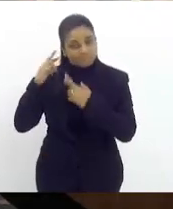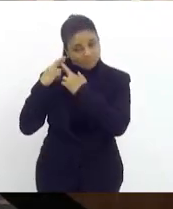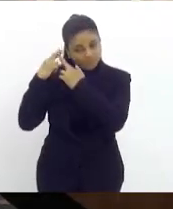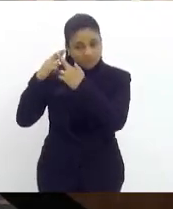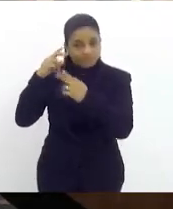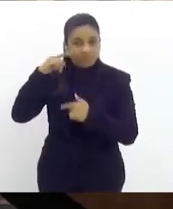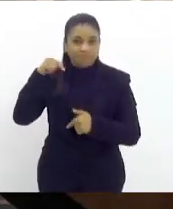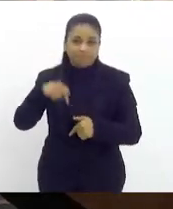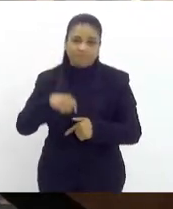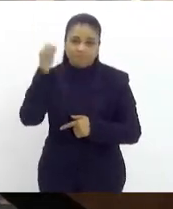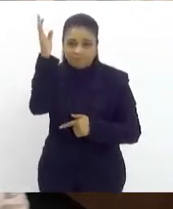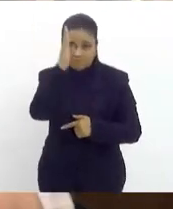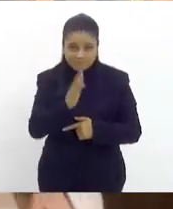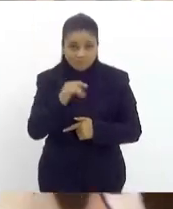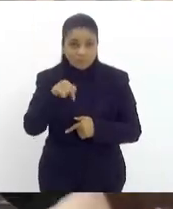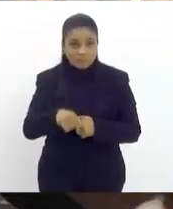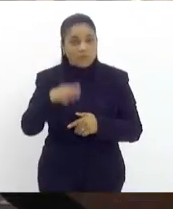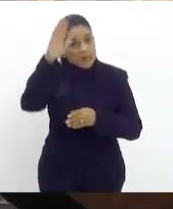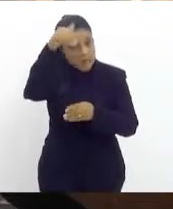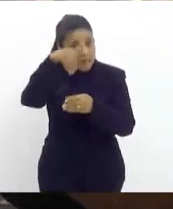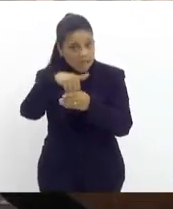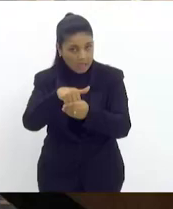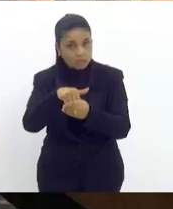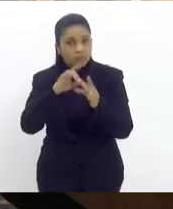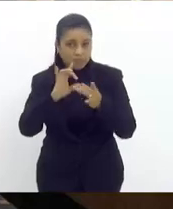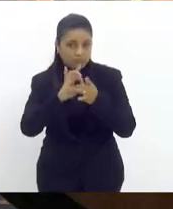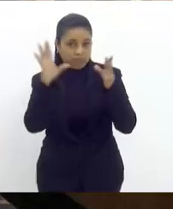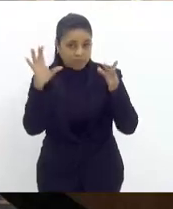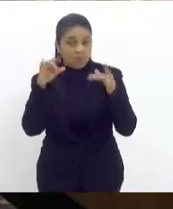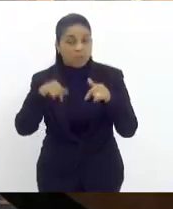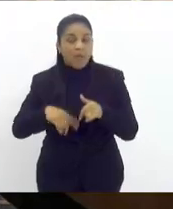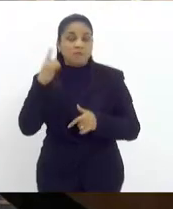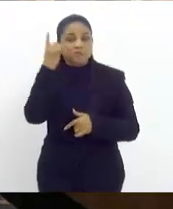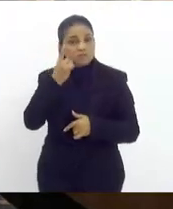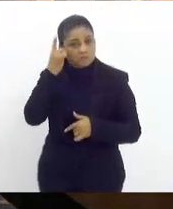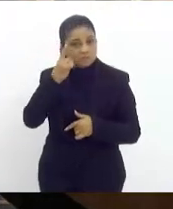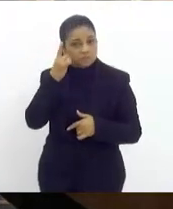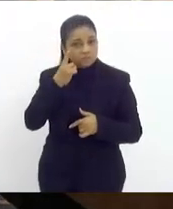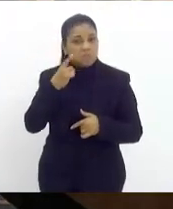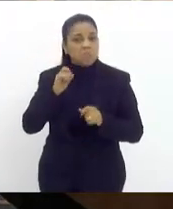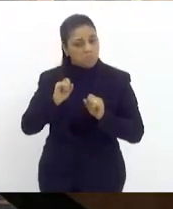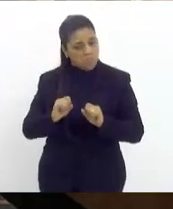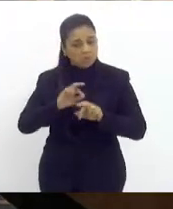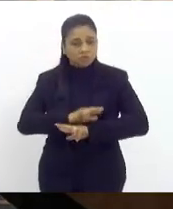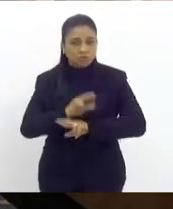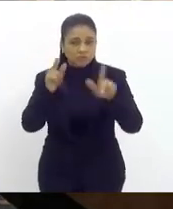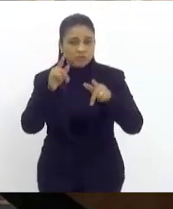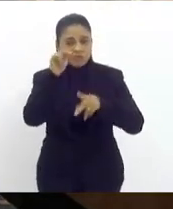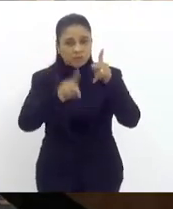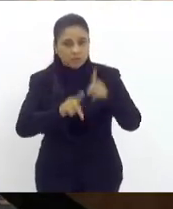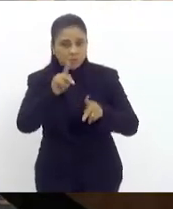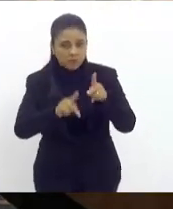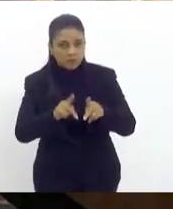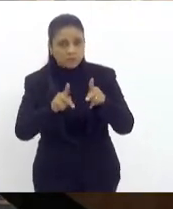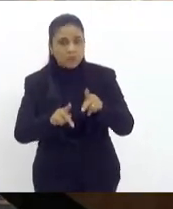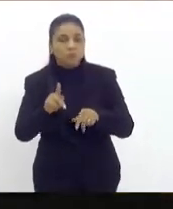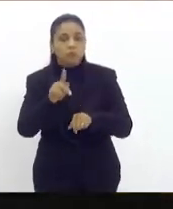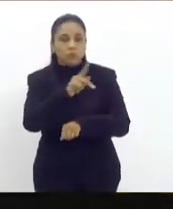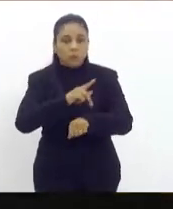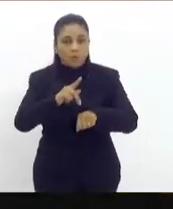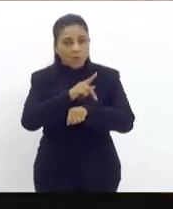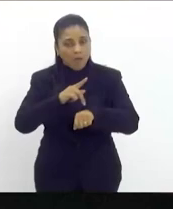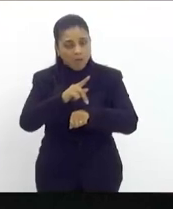democraticamente eleito mas nós deputados estaduais podemos fazer a diferença na vida dessa população tendo